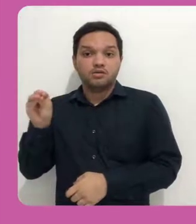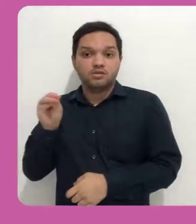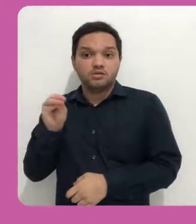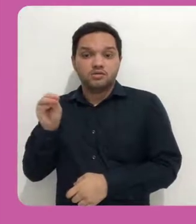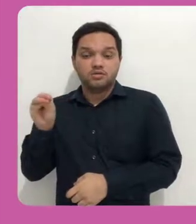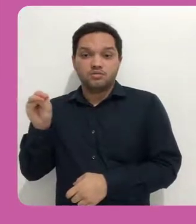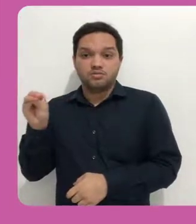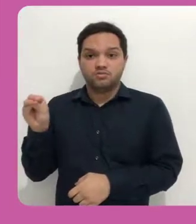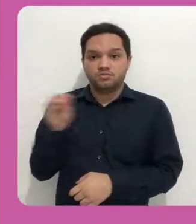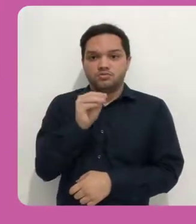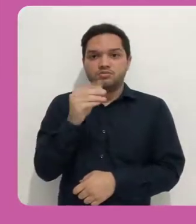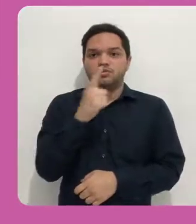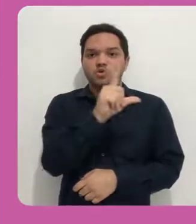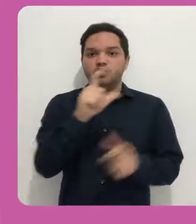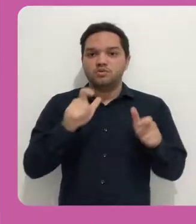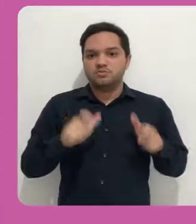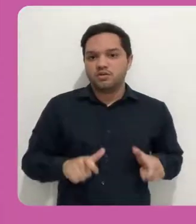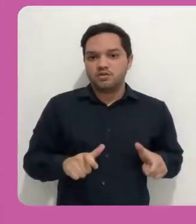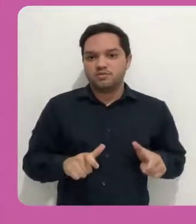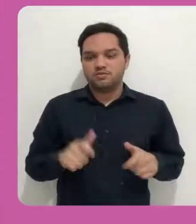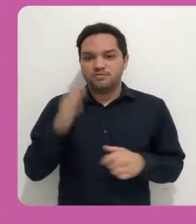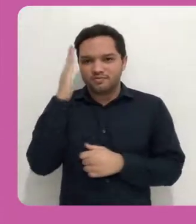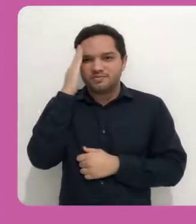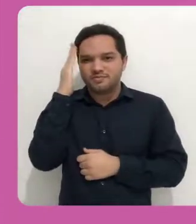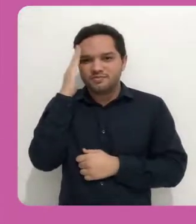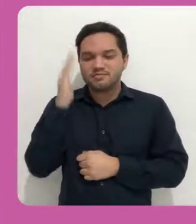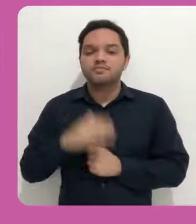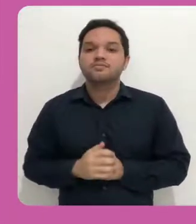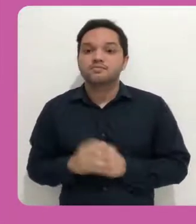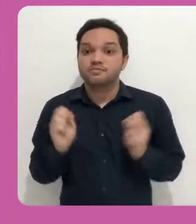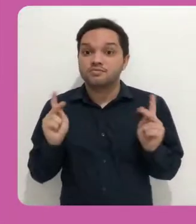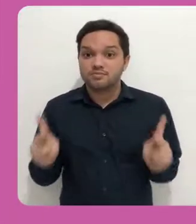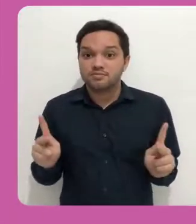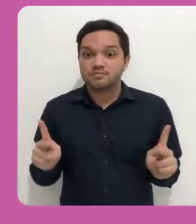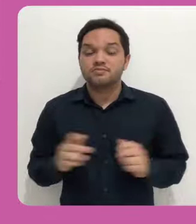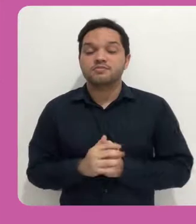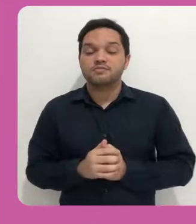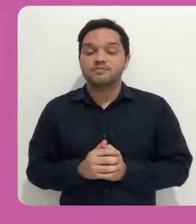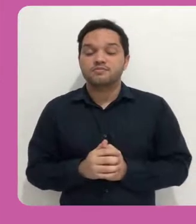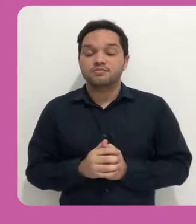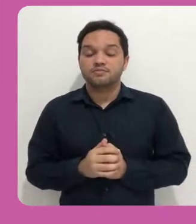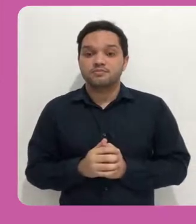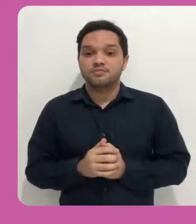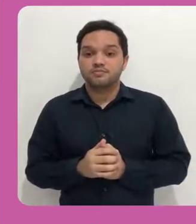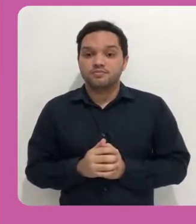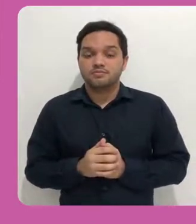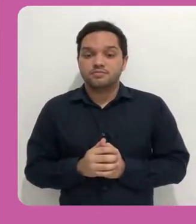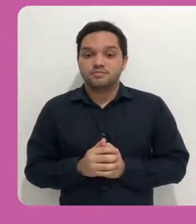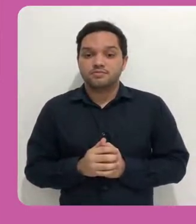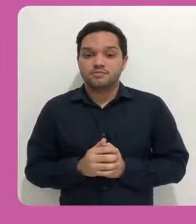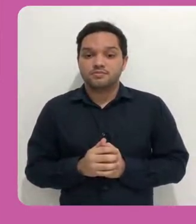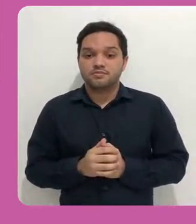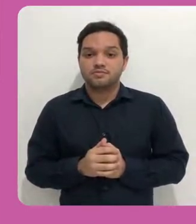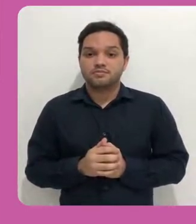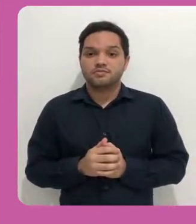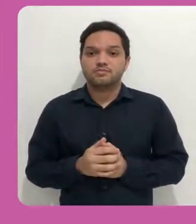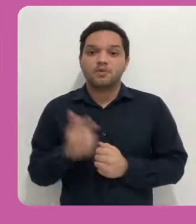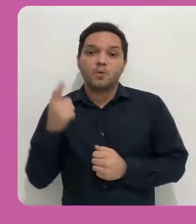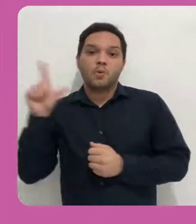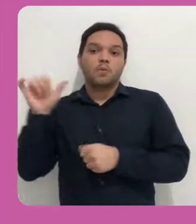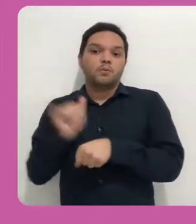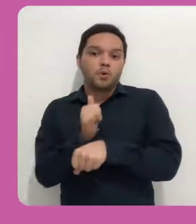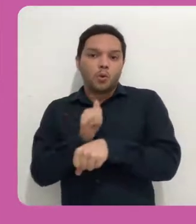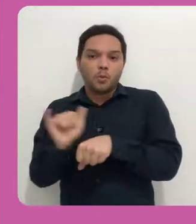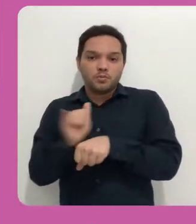Certo? Bom, esta outra opção na configuração do